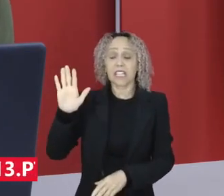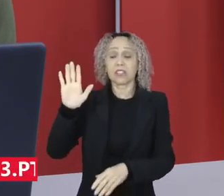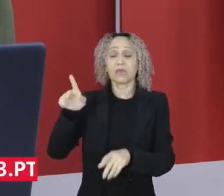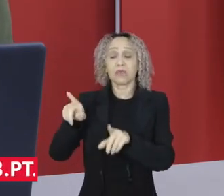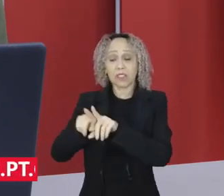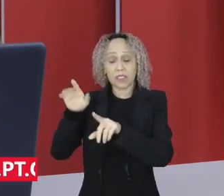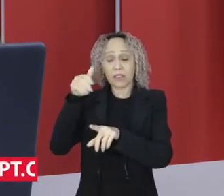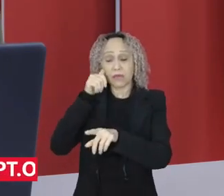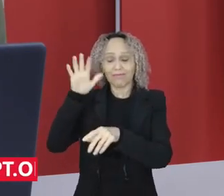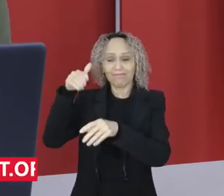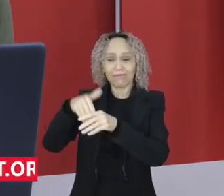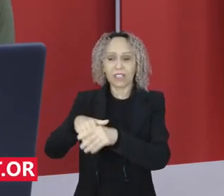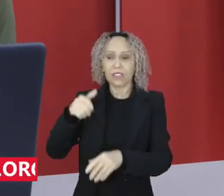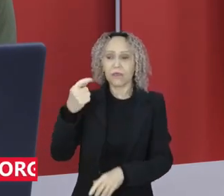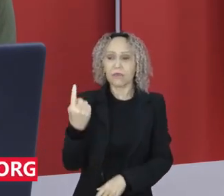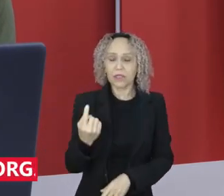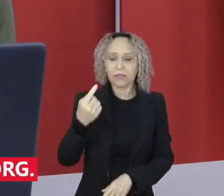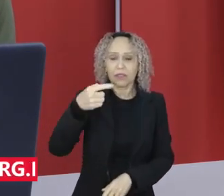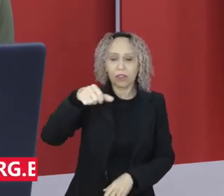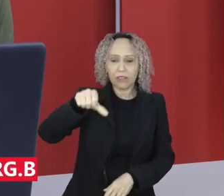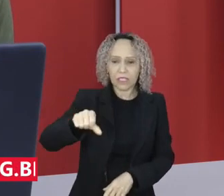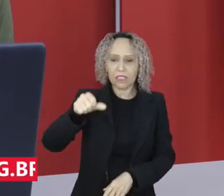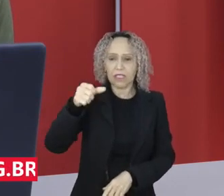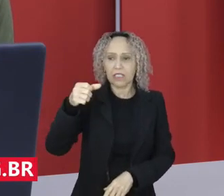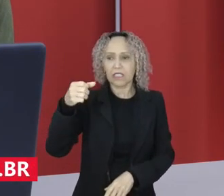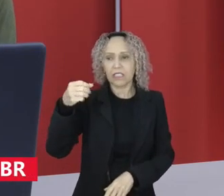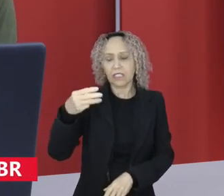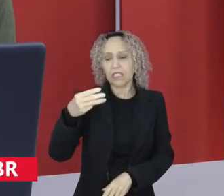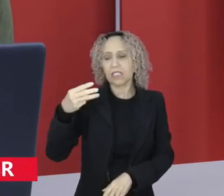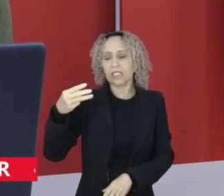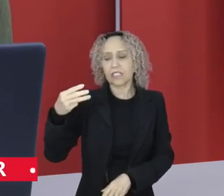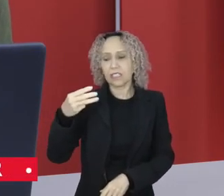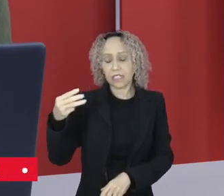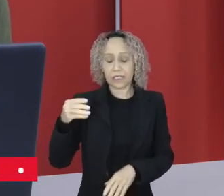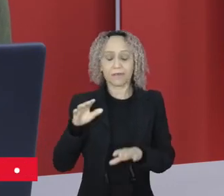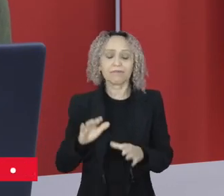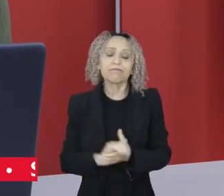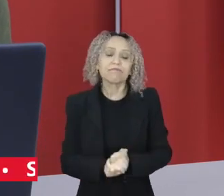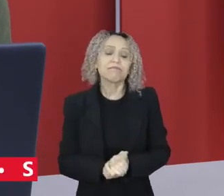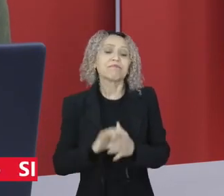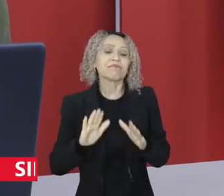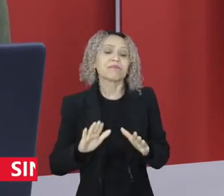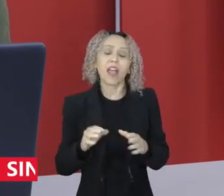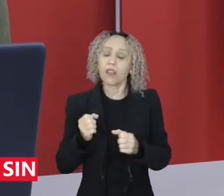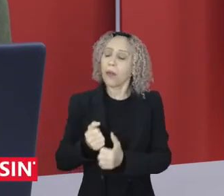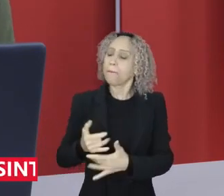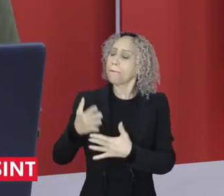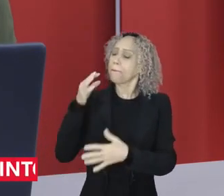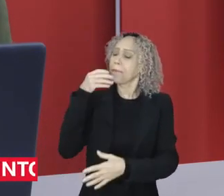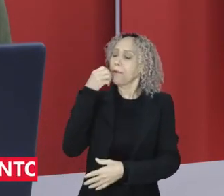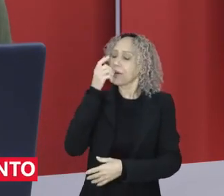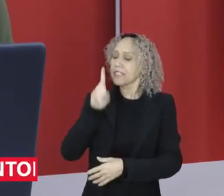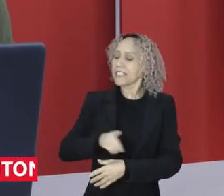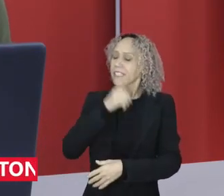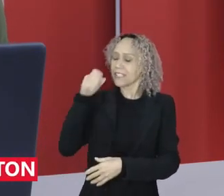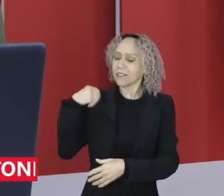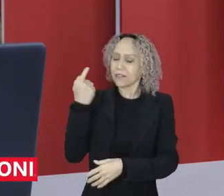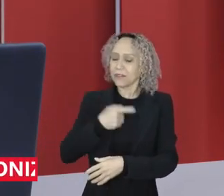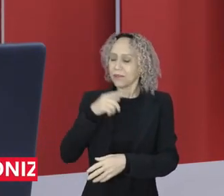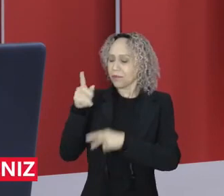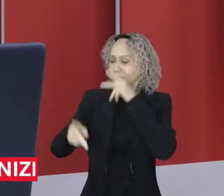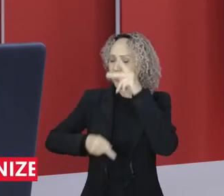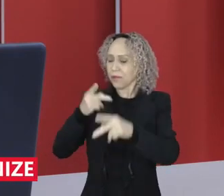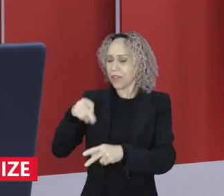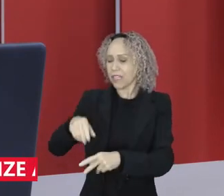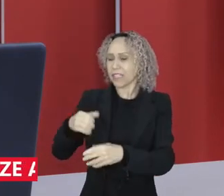fez, mas a gente faz, não tem problema. Deixa eu dar um bom dia aqui para o pessoal do nosso chat Democracia, que está aqui desde cedo.